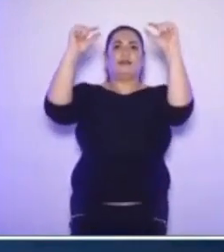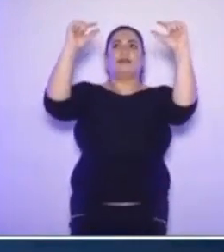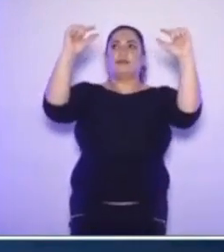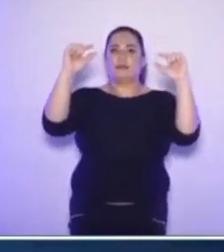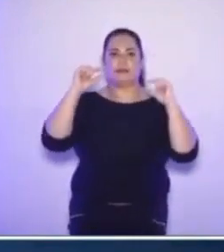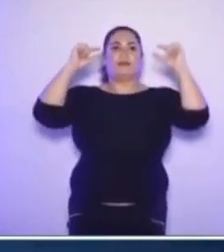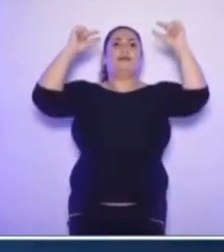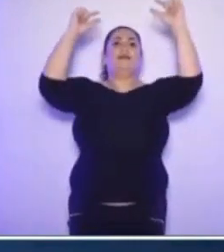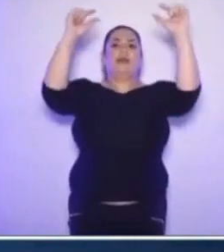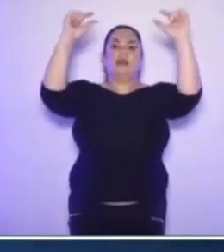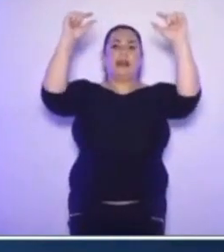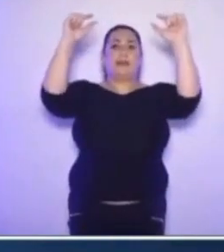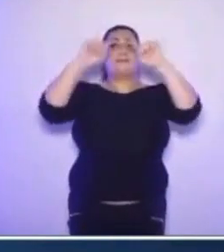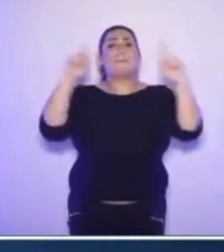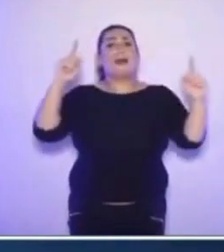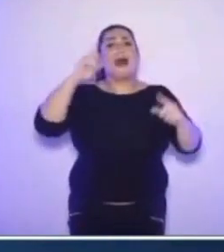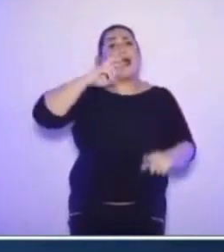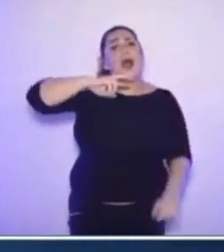alto que já foi atingido.